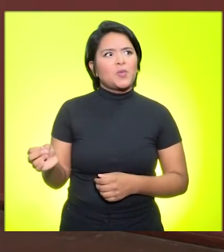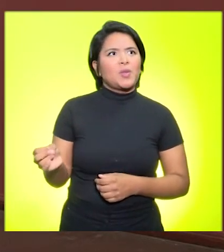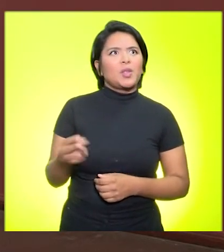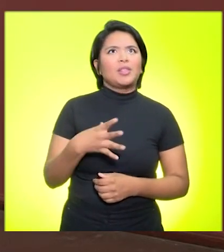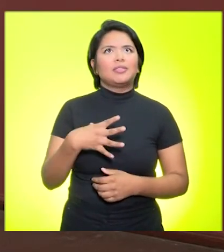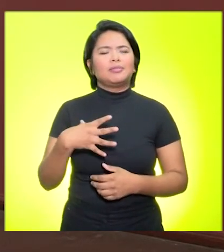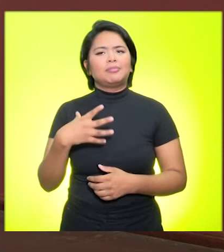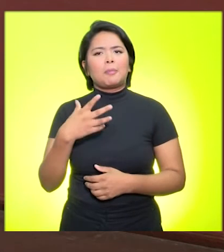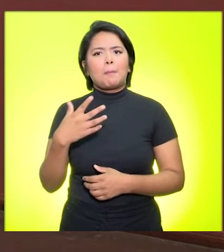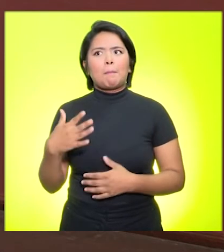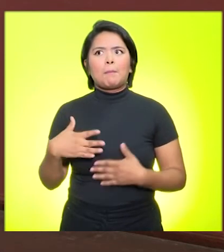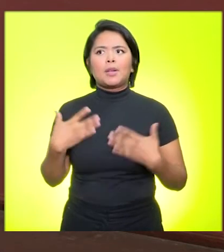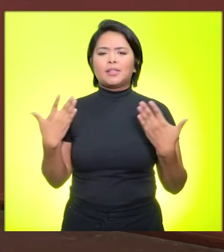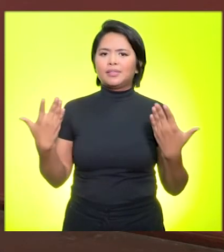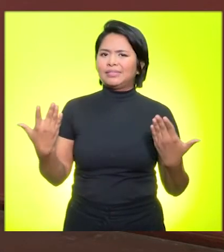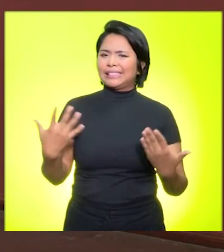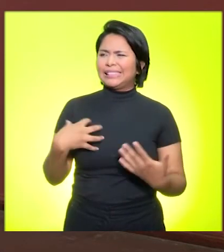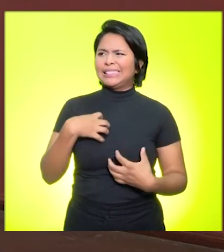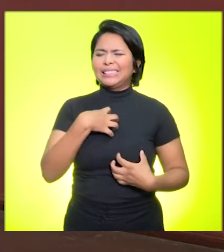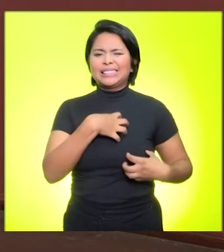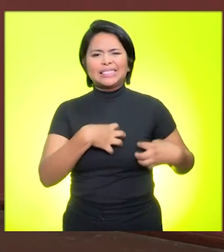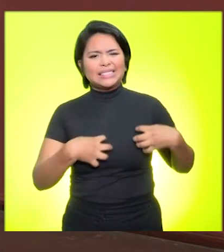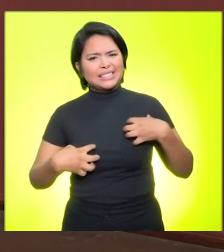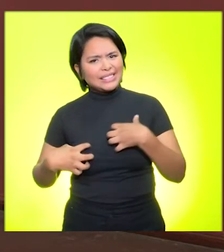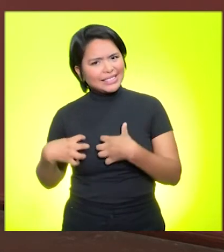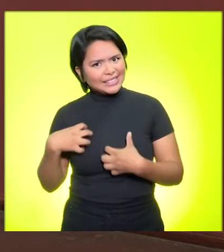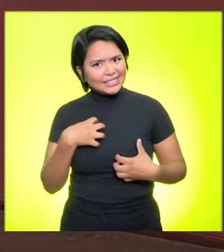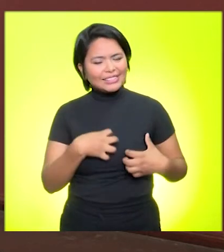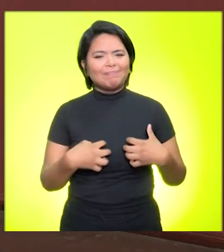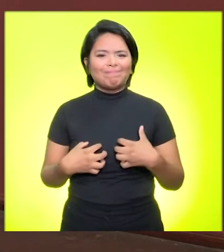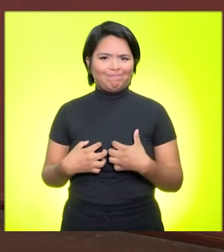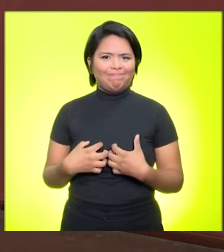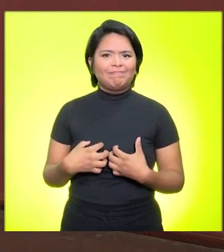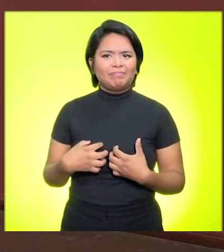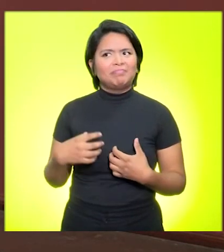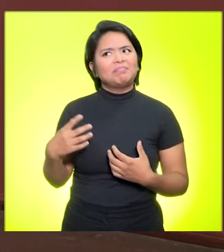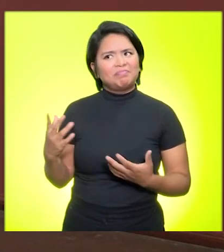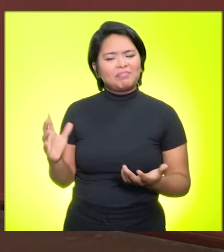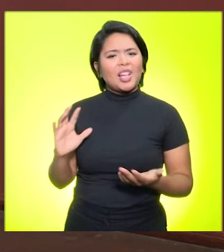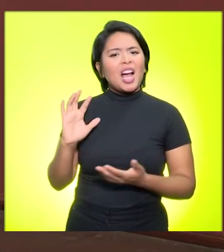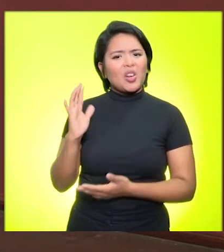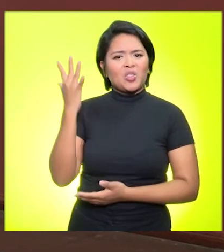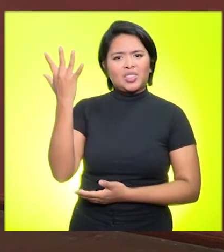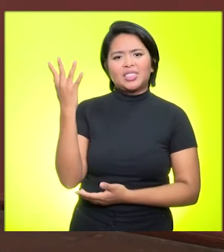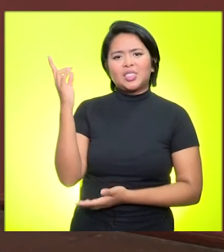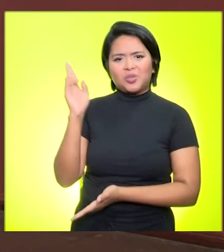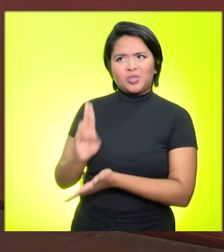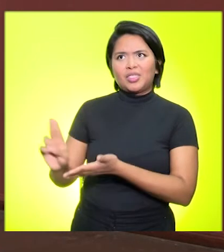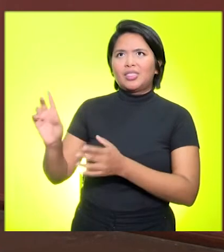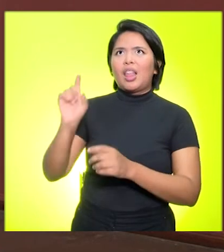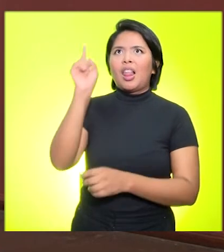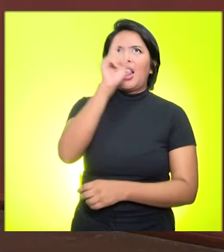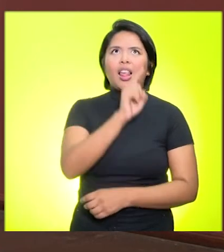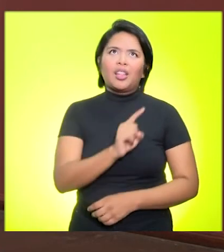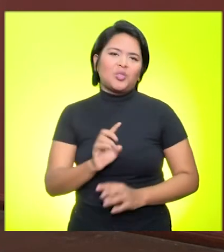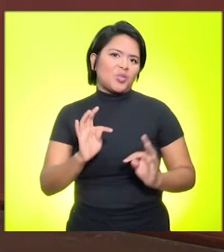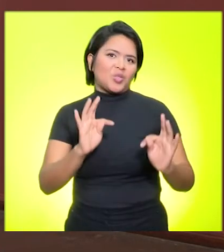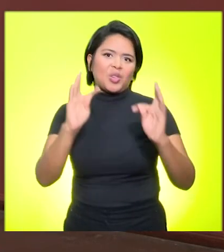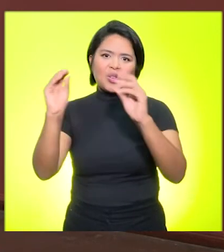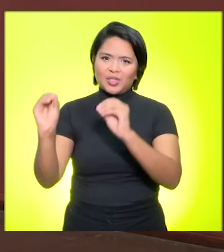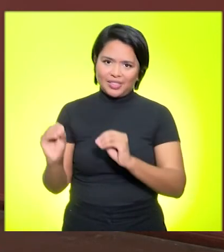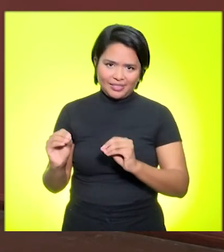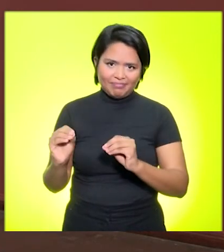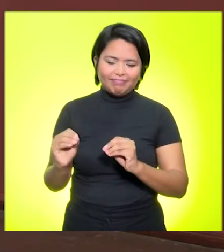um certo incômodo. O incômodo, com certeza, aconteceu em todas as instituições, mas o que eu comentei também,